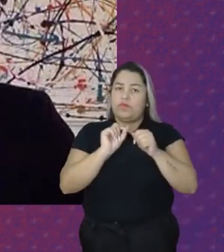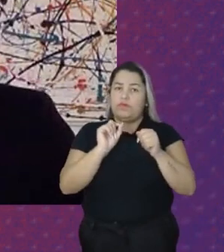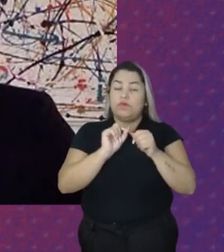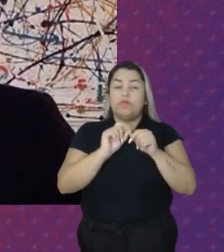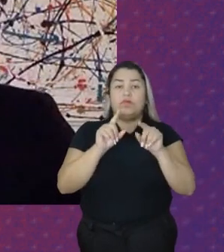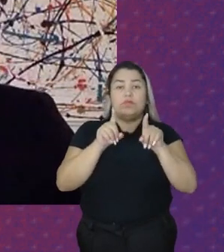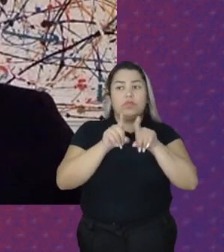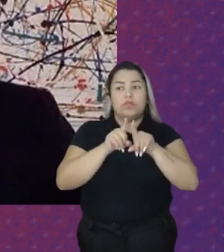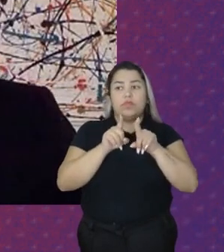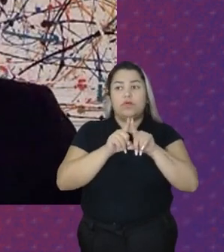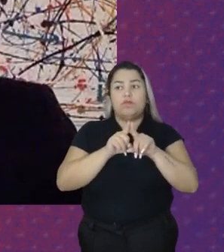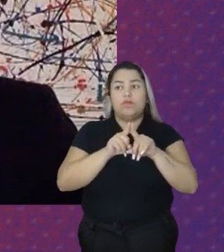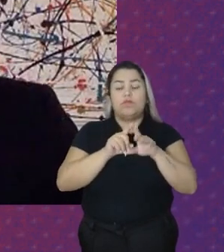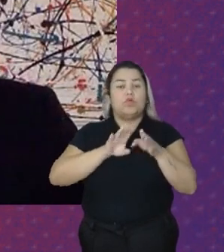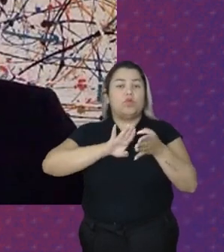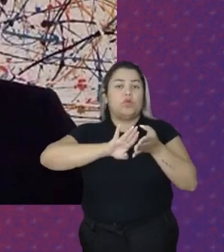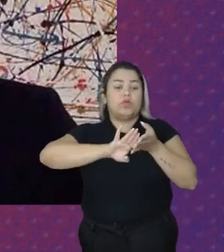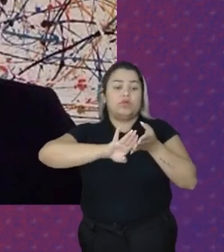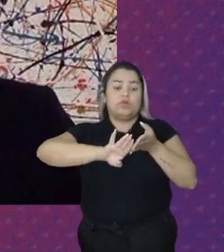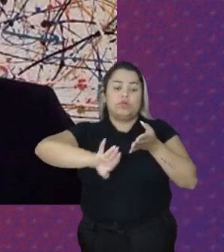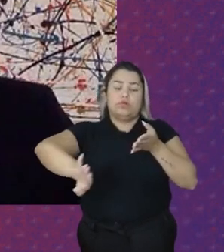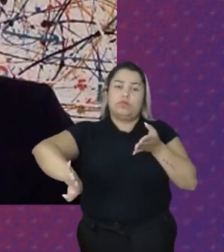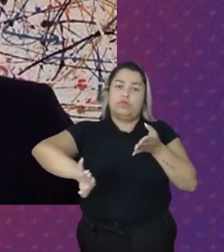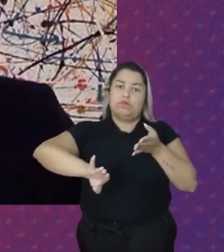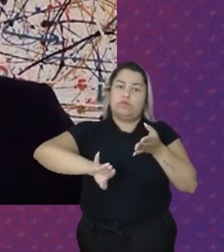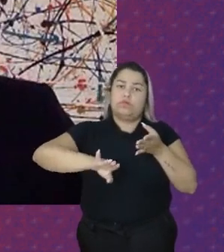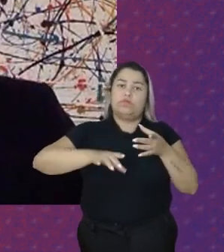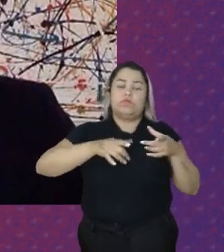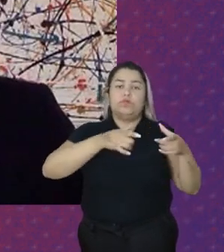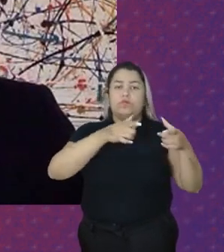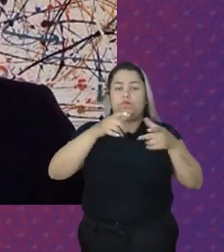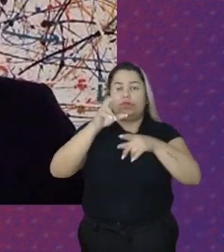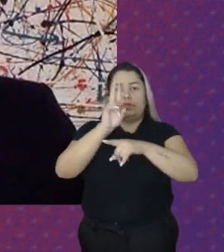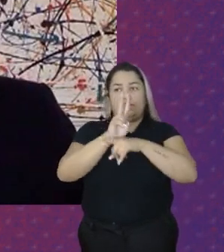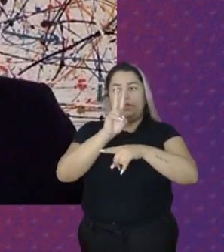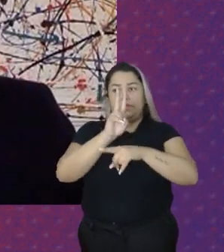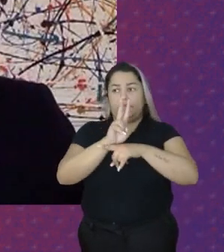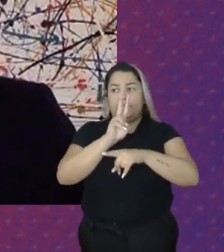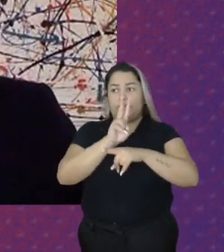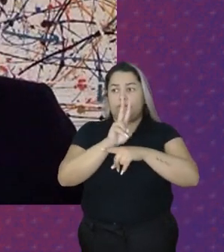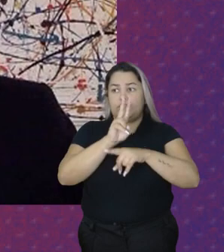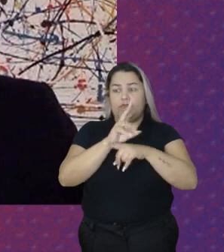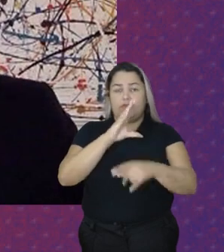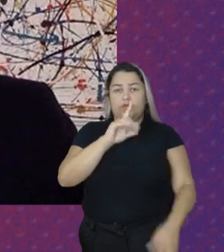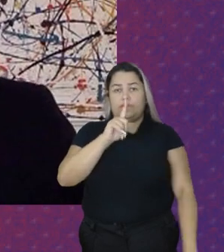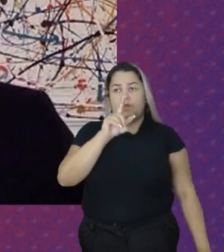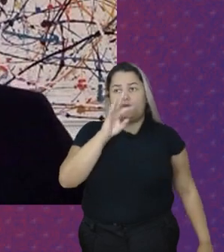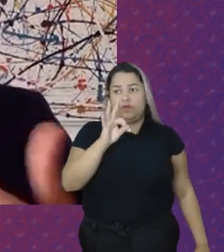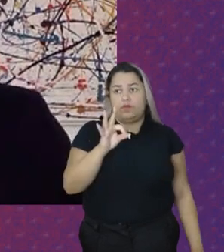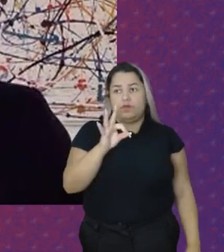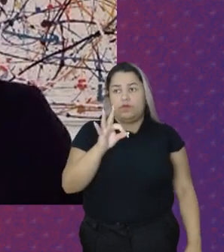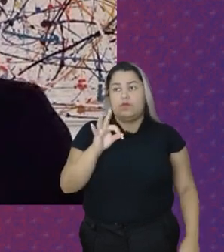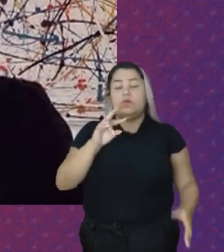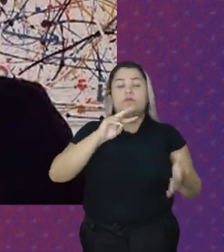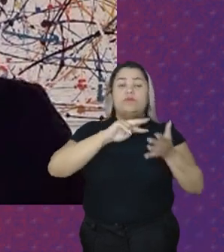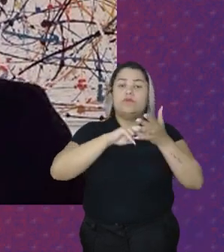Foram Excluídas Desse âmbito De proteção Da CLT Isso significa Dizer Que